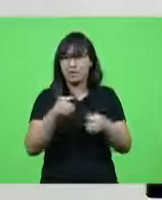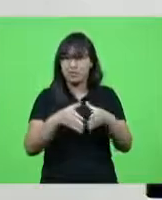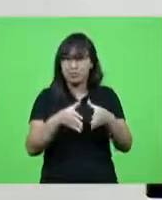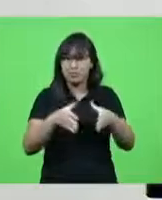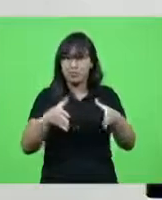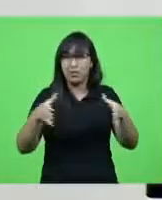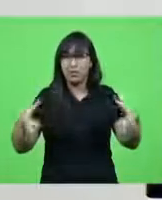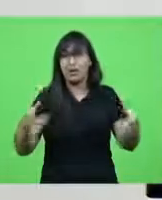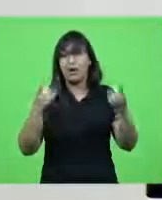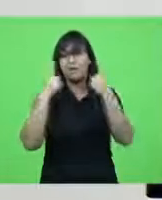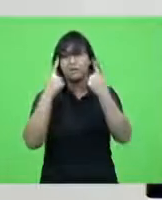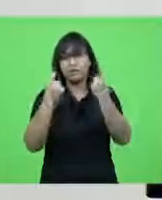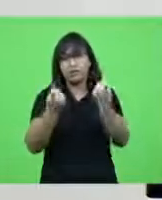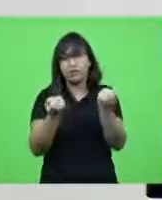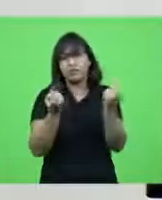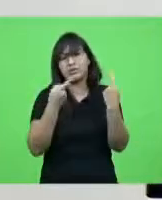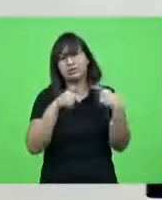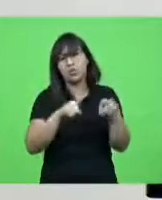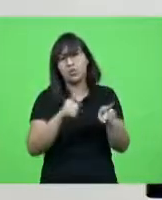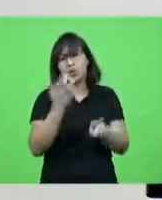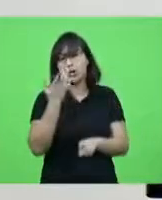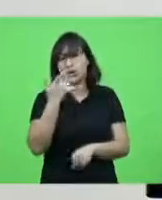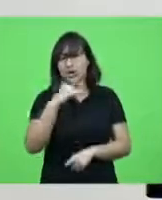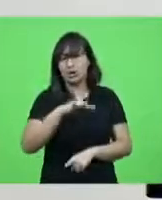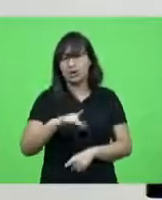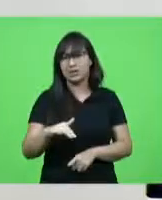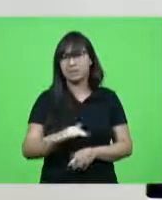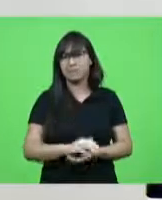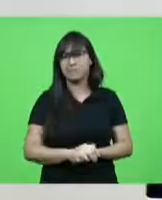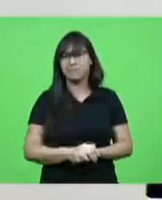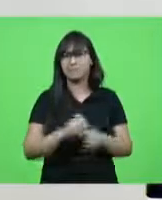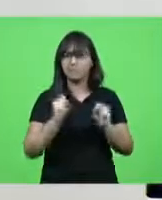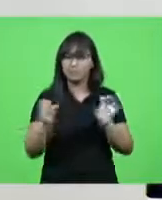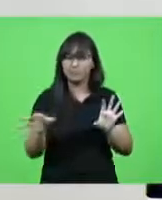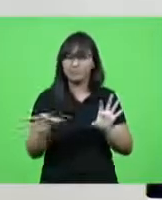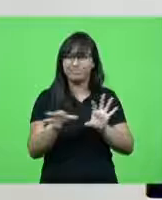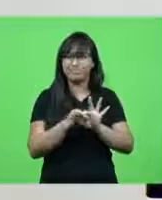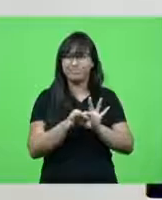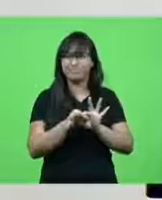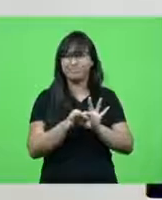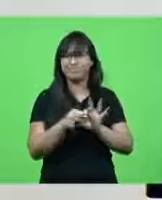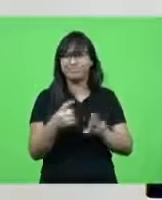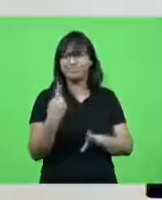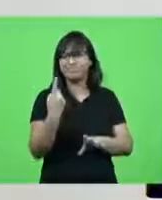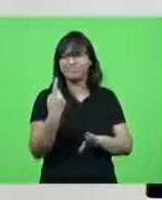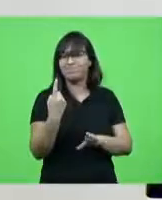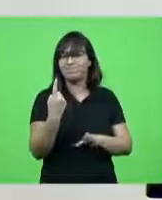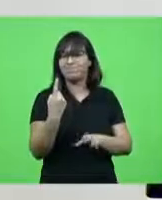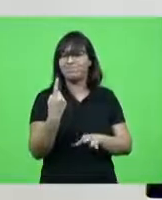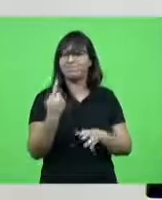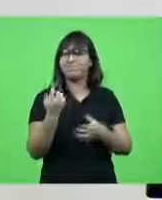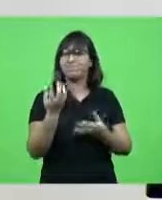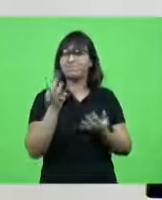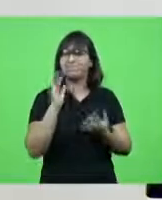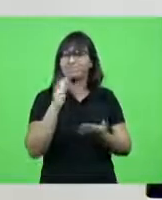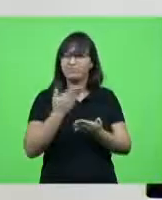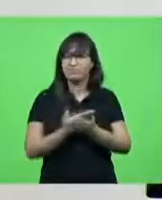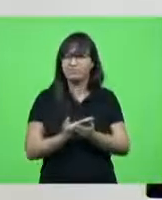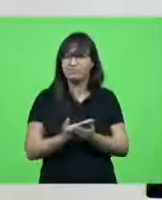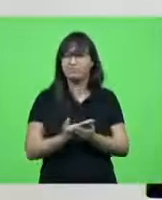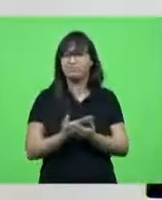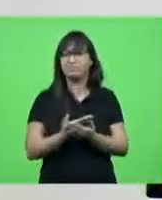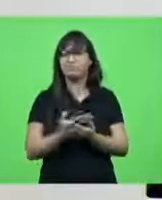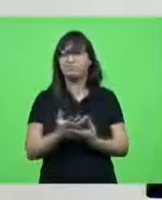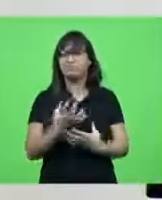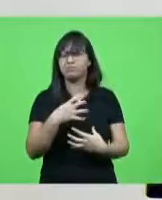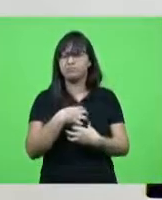violência contra as nossas crianças que a gente possa se unir num só corpo numa só fé num só espírito para